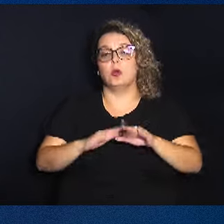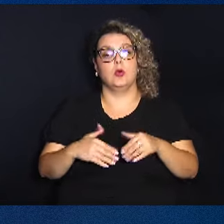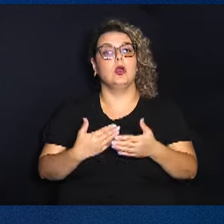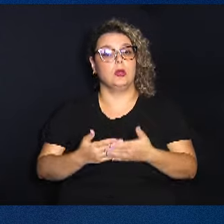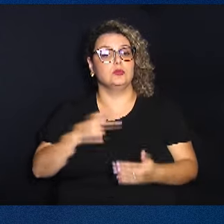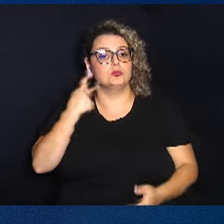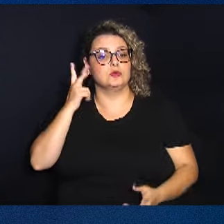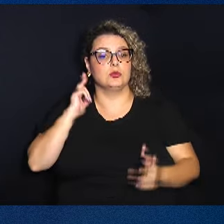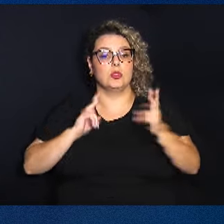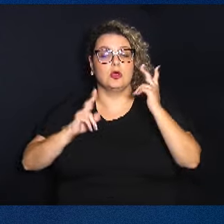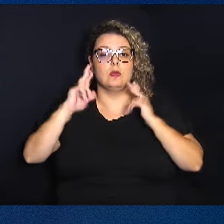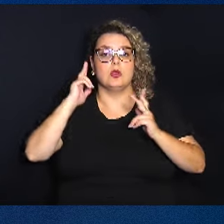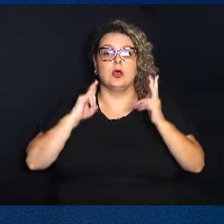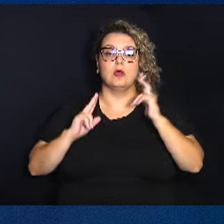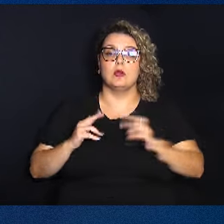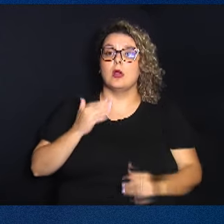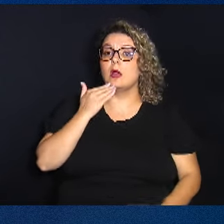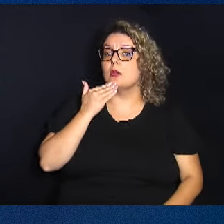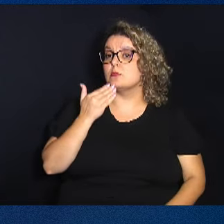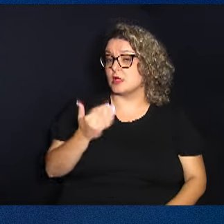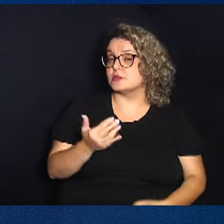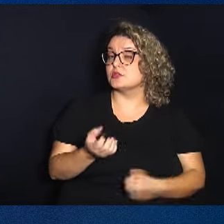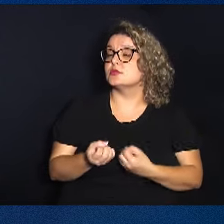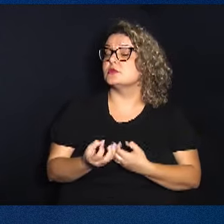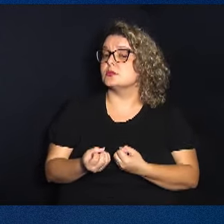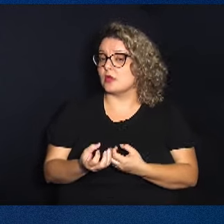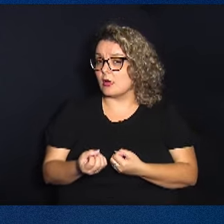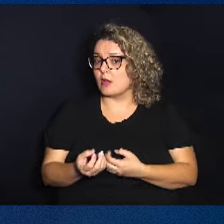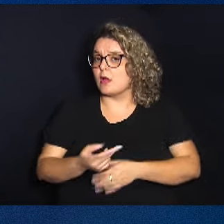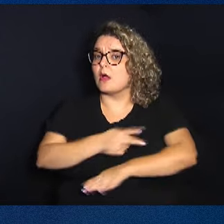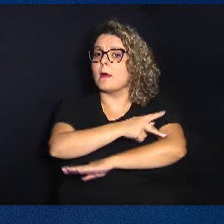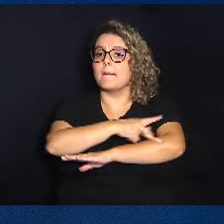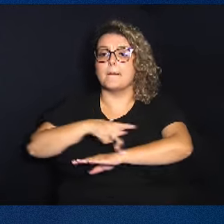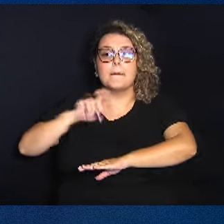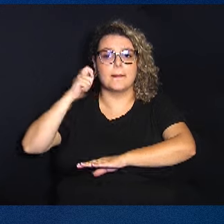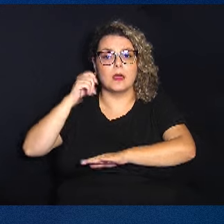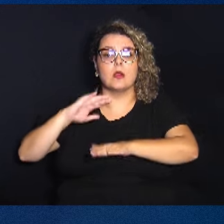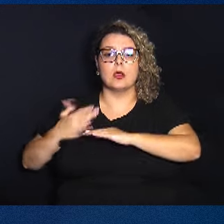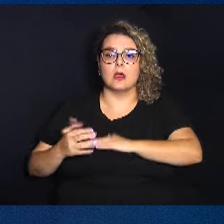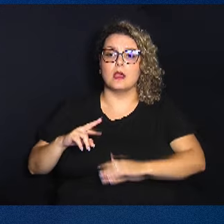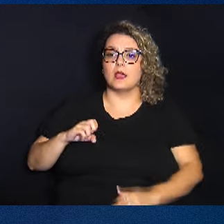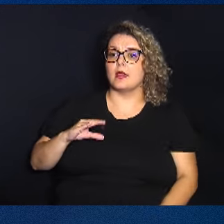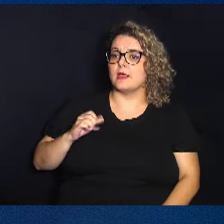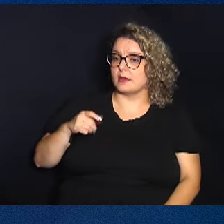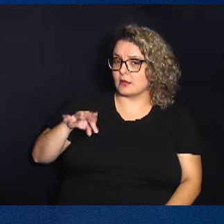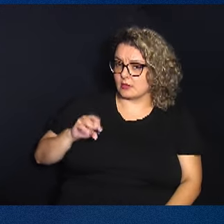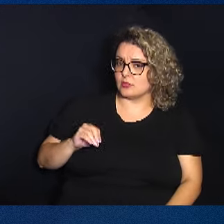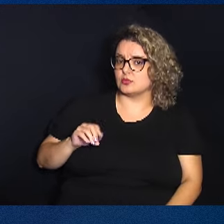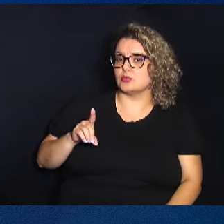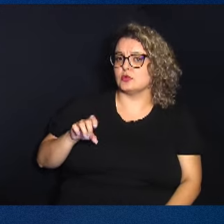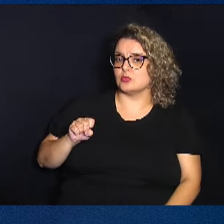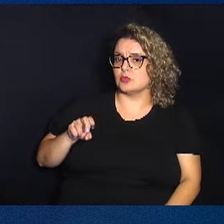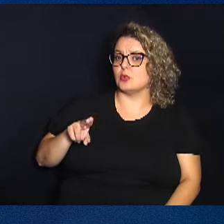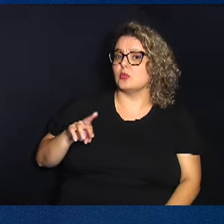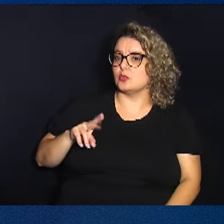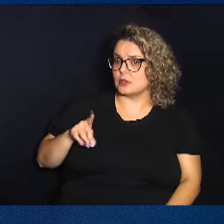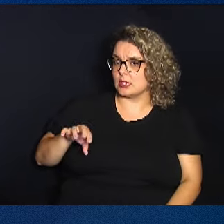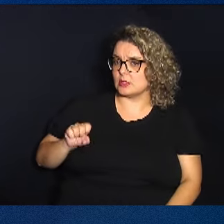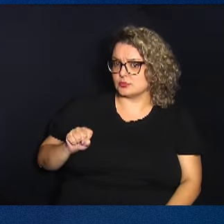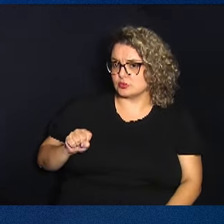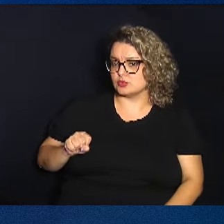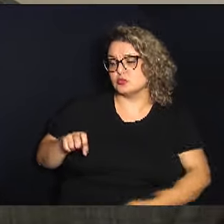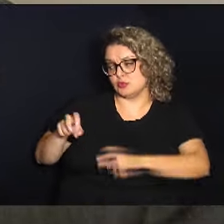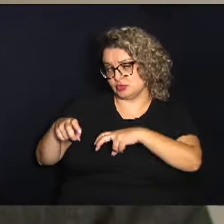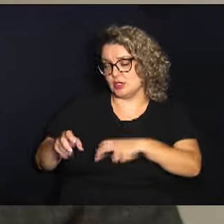O requerimento do vereador Edivaldo Cabielo solicita informações sobre a pavimentação do bairro de Chácaras Recanto dos